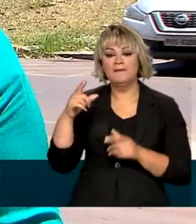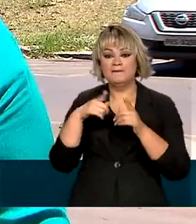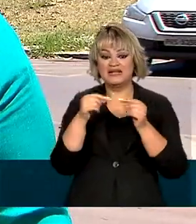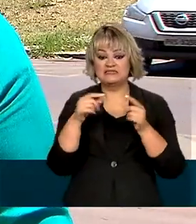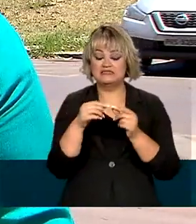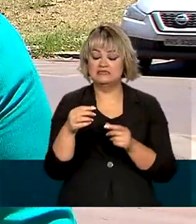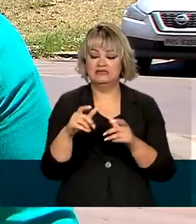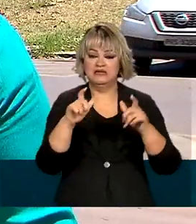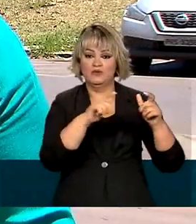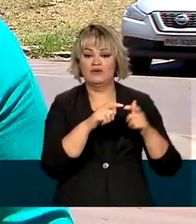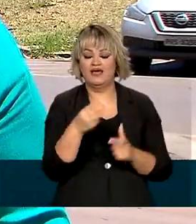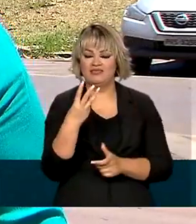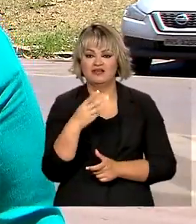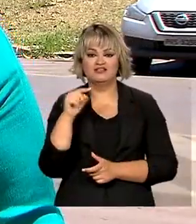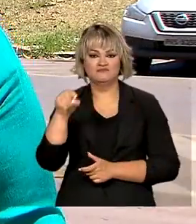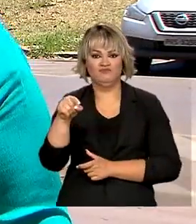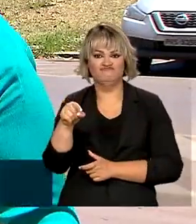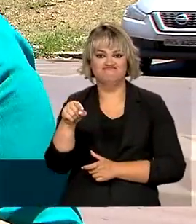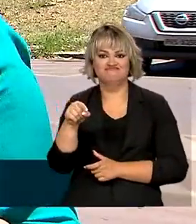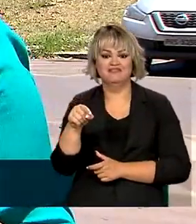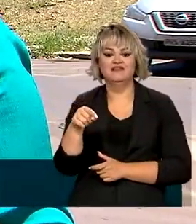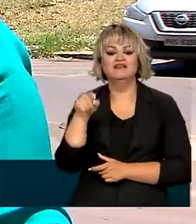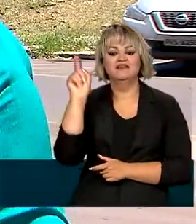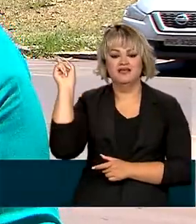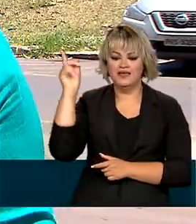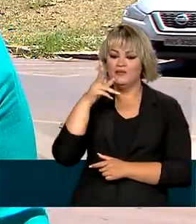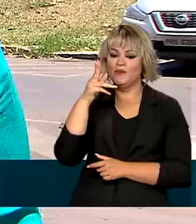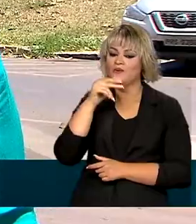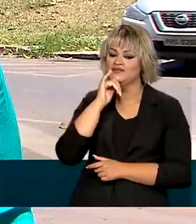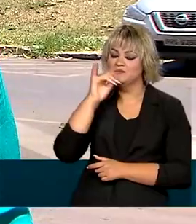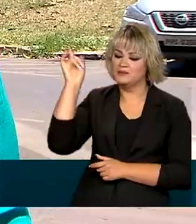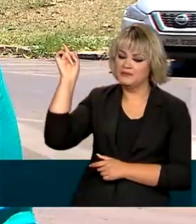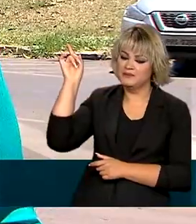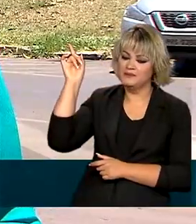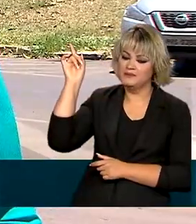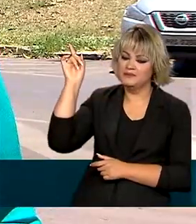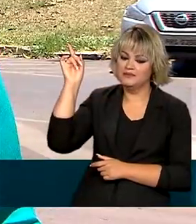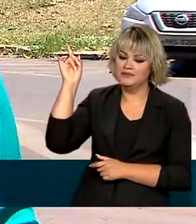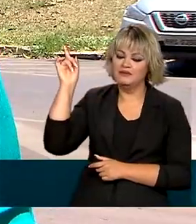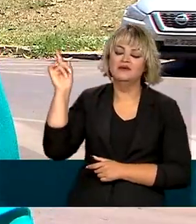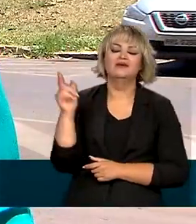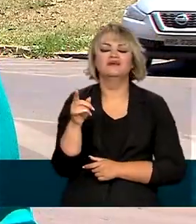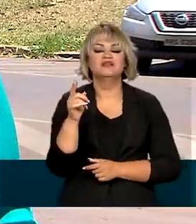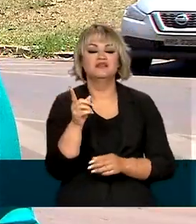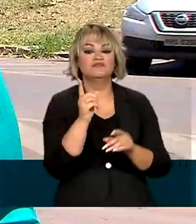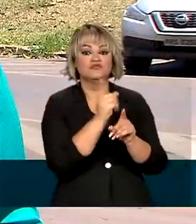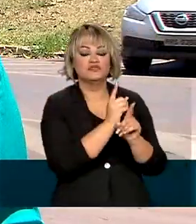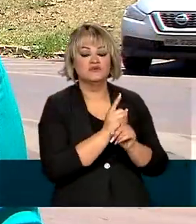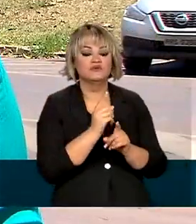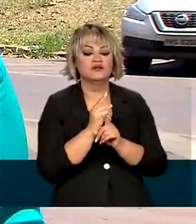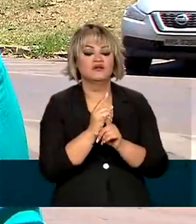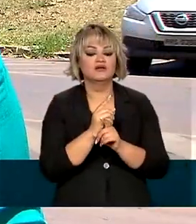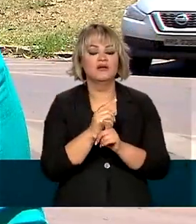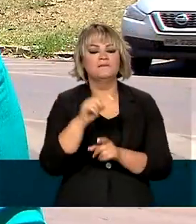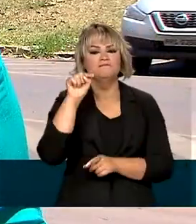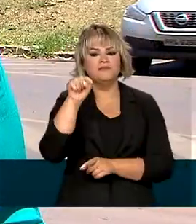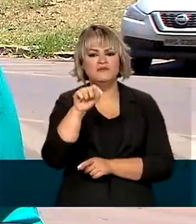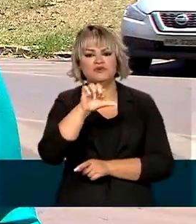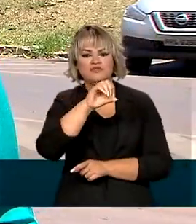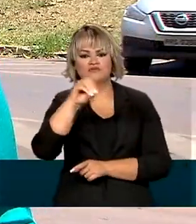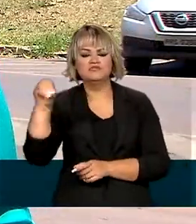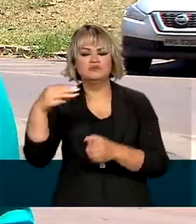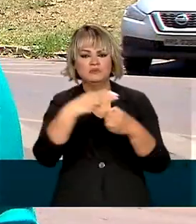atenção psicossocial habilitados, como este no Distrito Federal, distribuídos em mais de 1.900